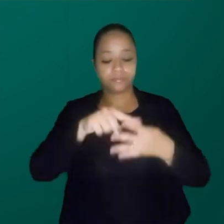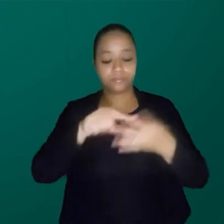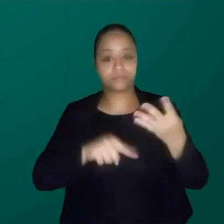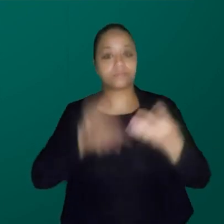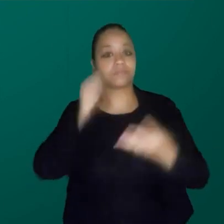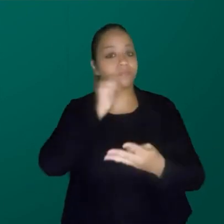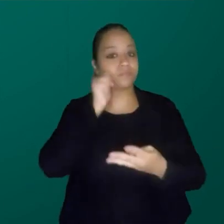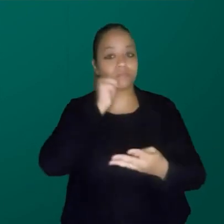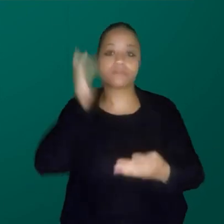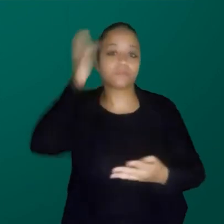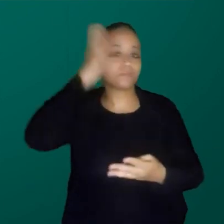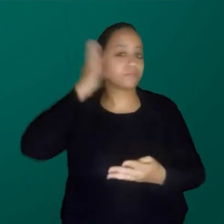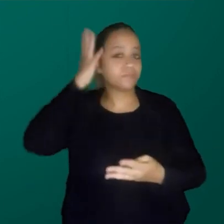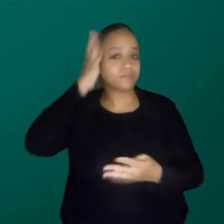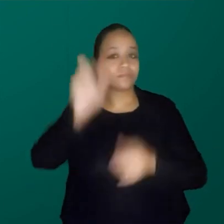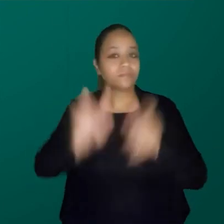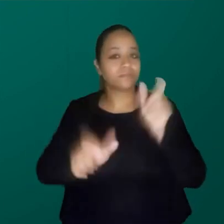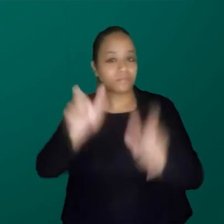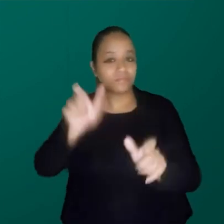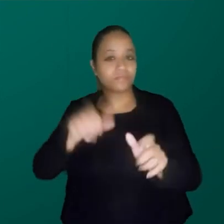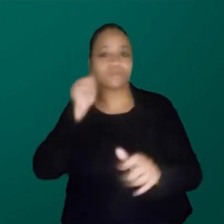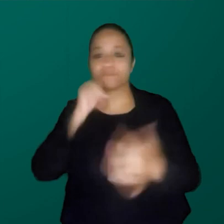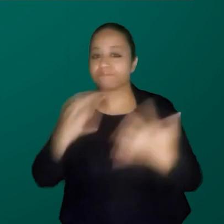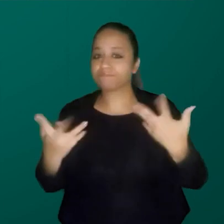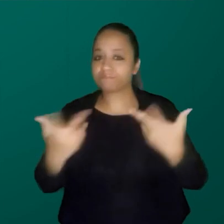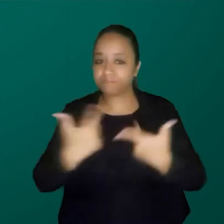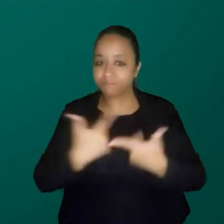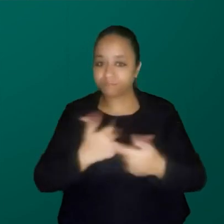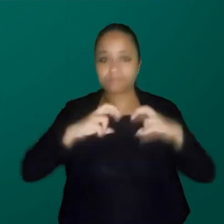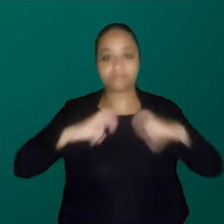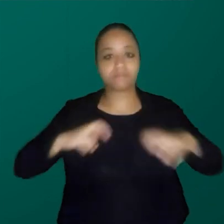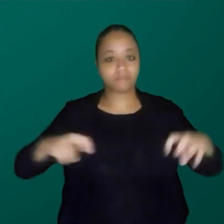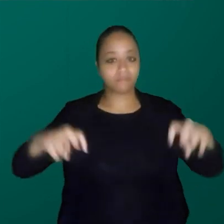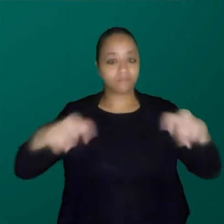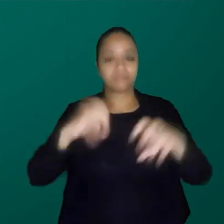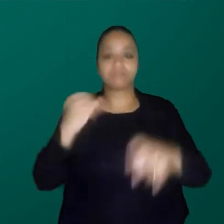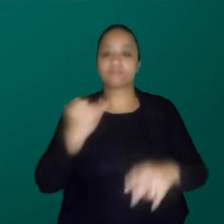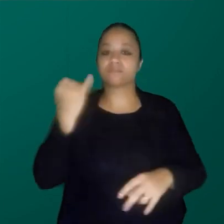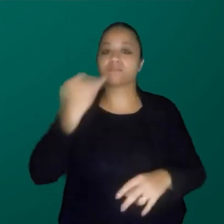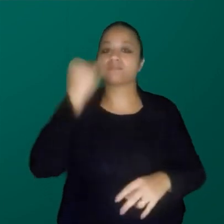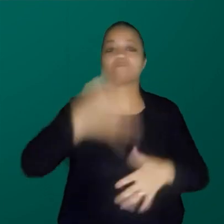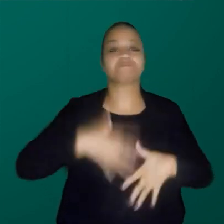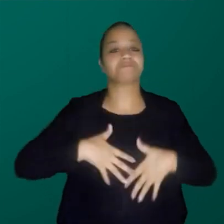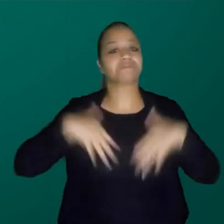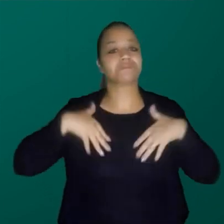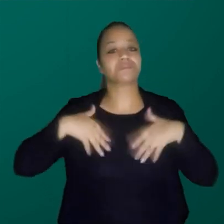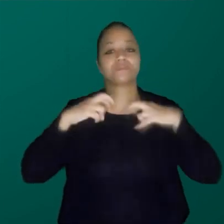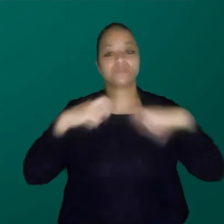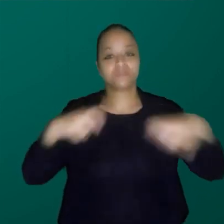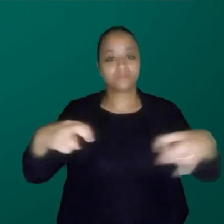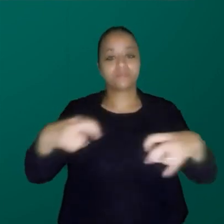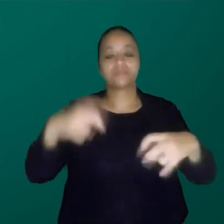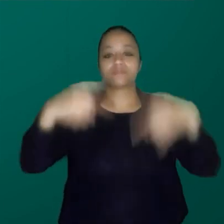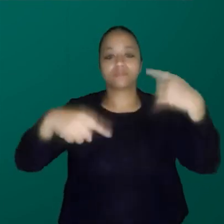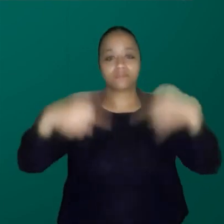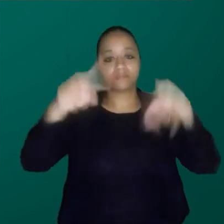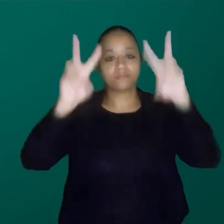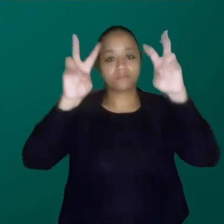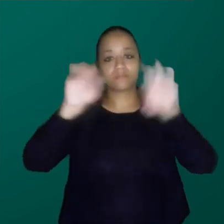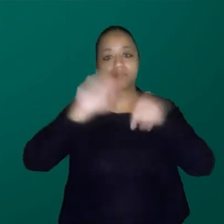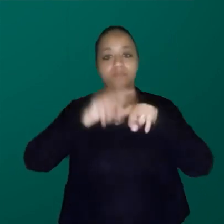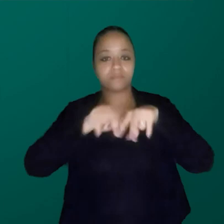maravilhosas nessa mesa de peso. É uma honra estar aqui mediando essa mesa que a gente vai falar sobre gênero,